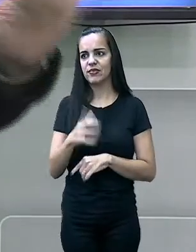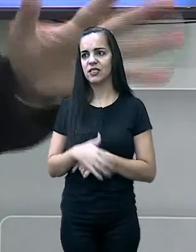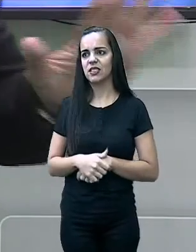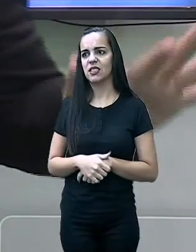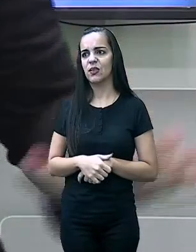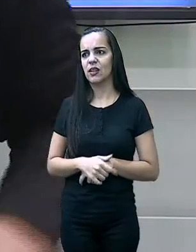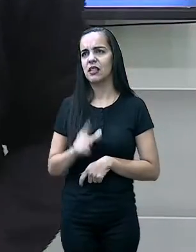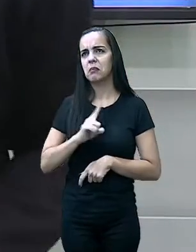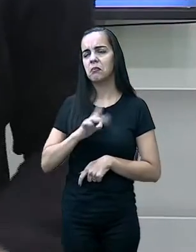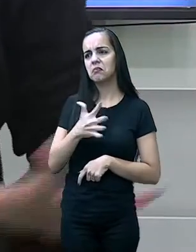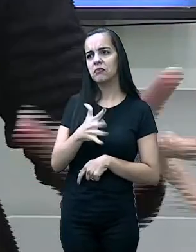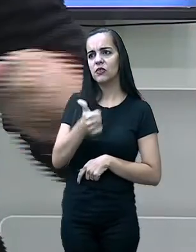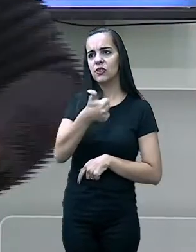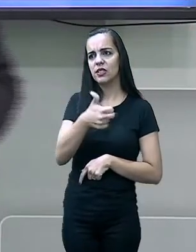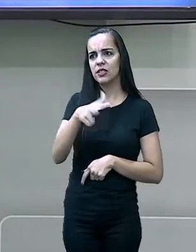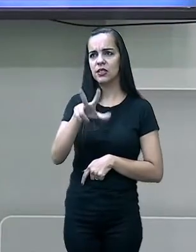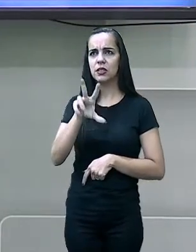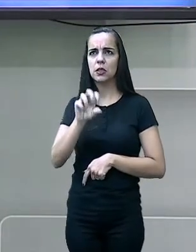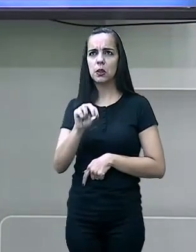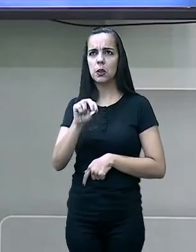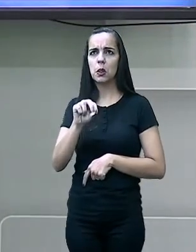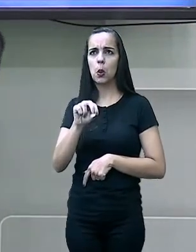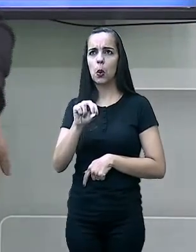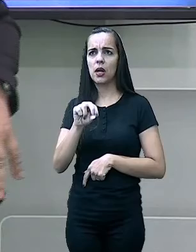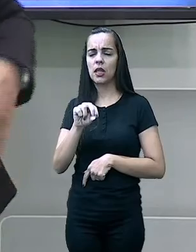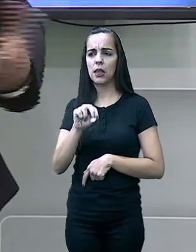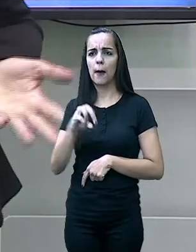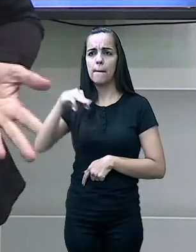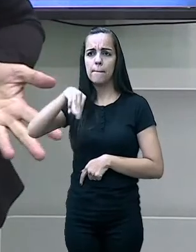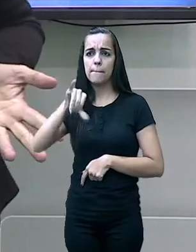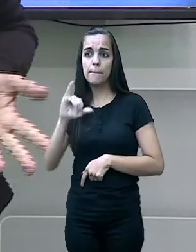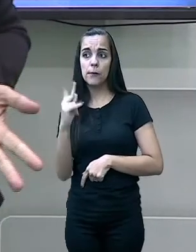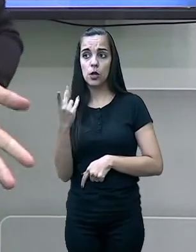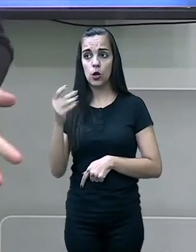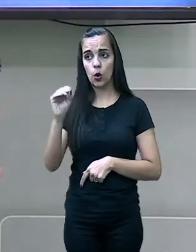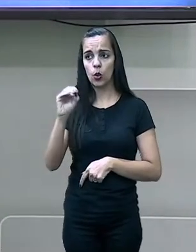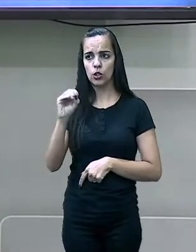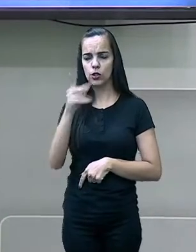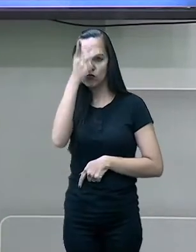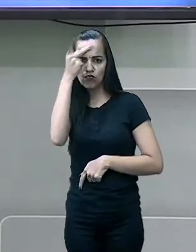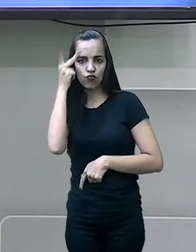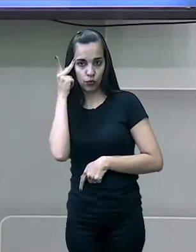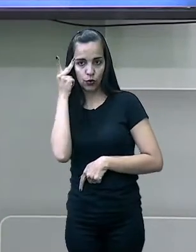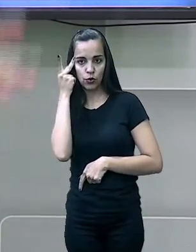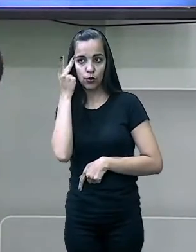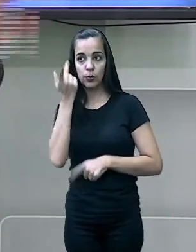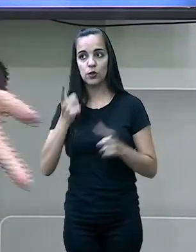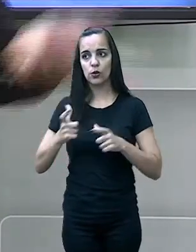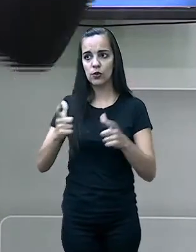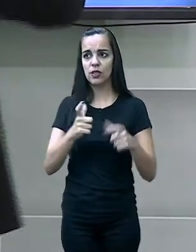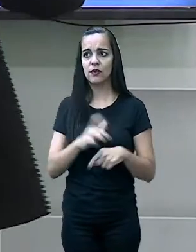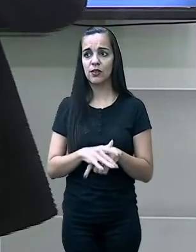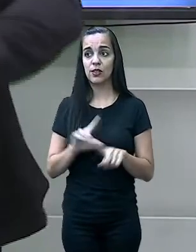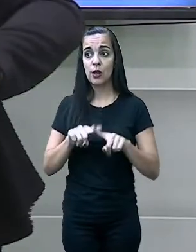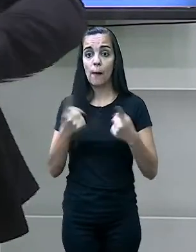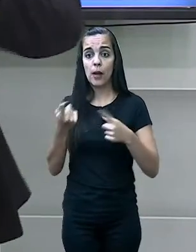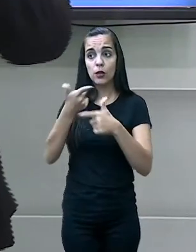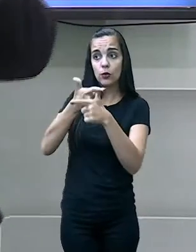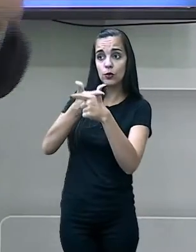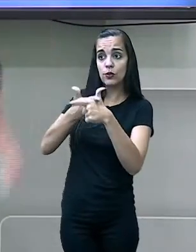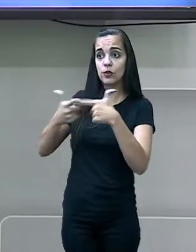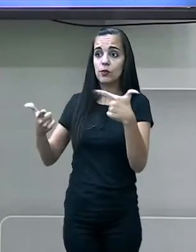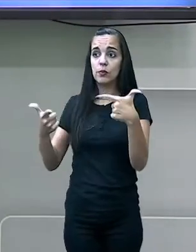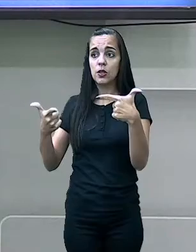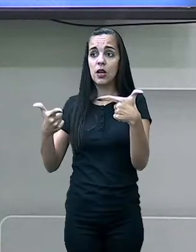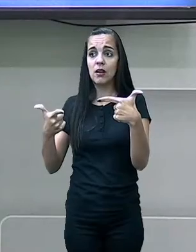uns cento e cinquenta milhões de habitantes. É muito menos que a gente ali. É. Só que quando você divide essa